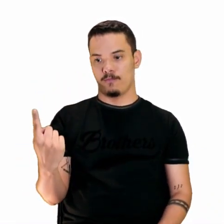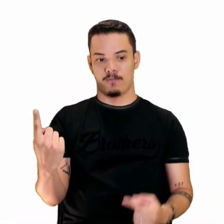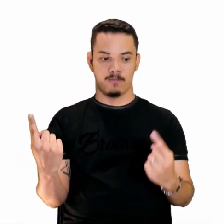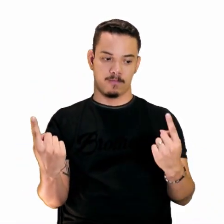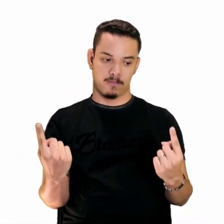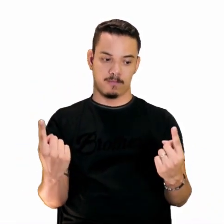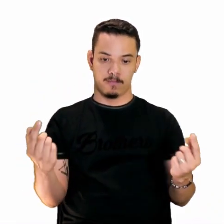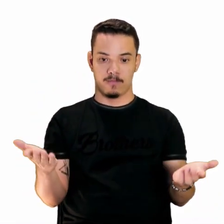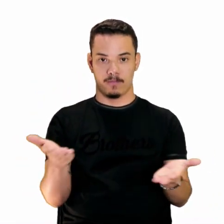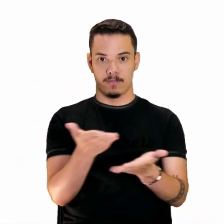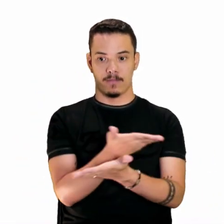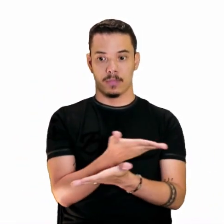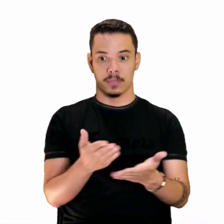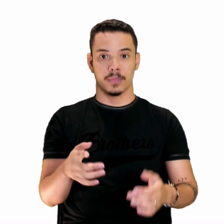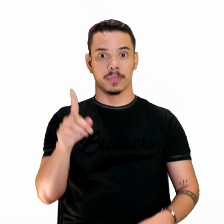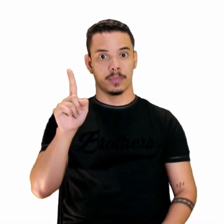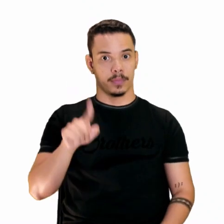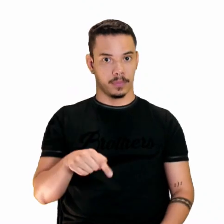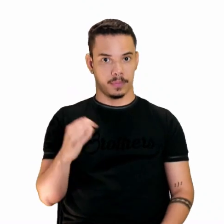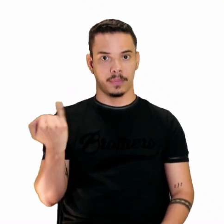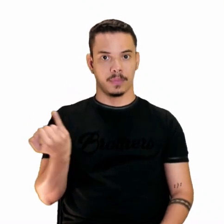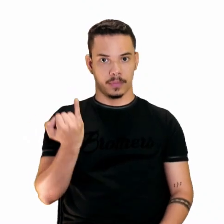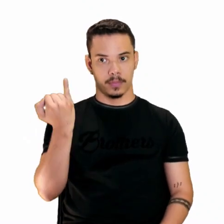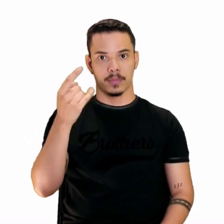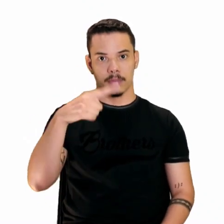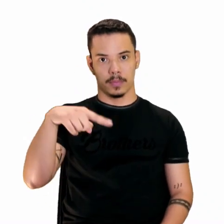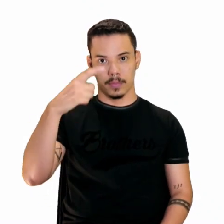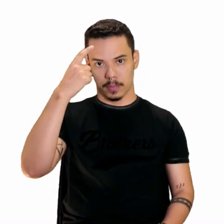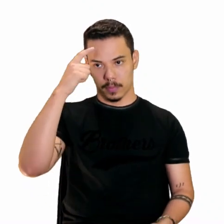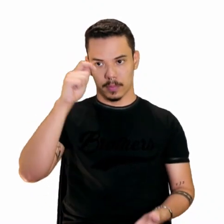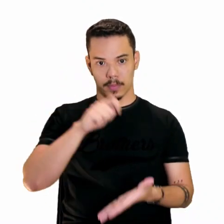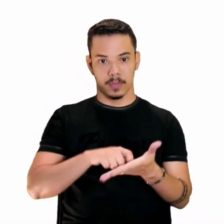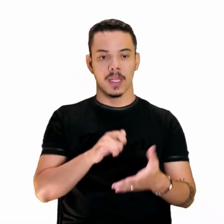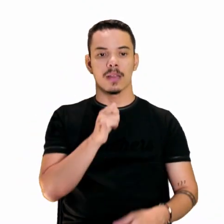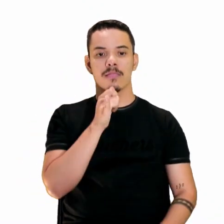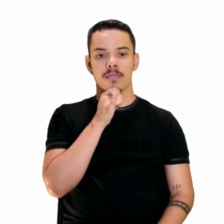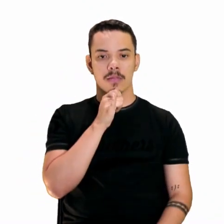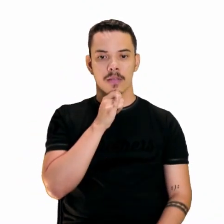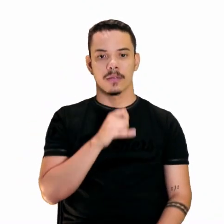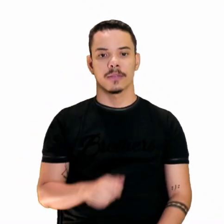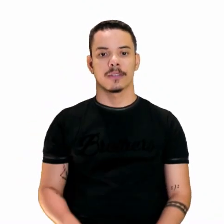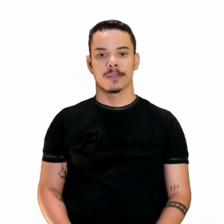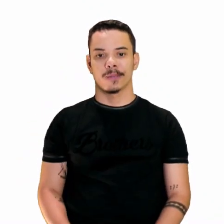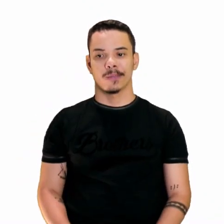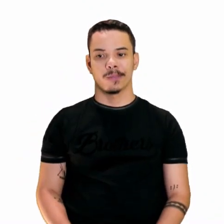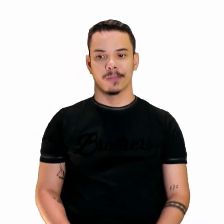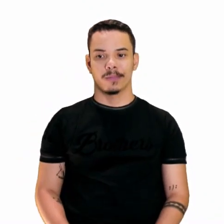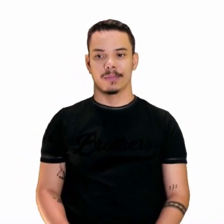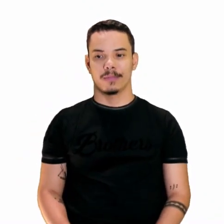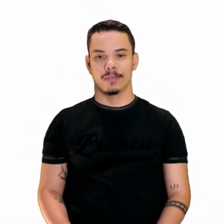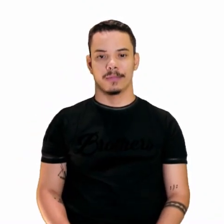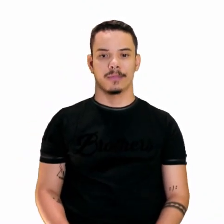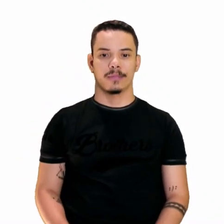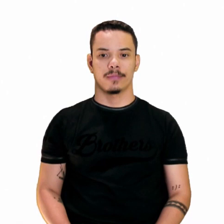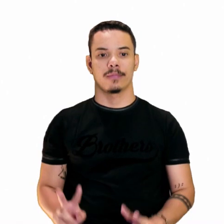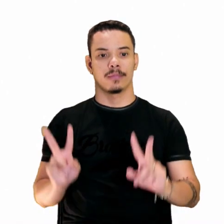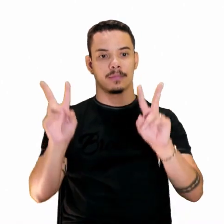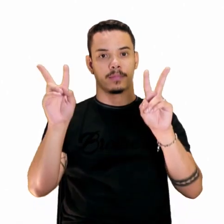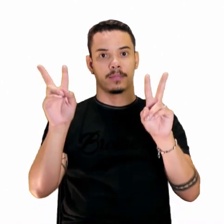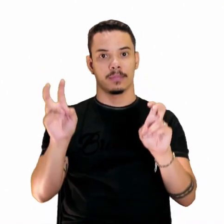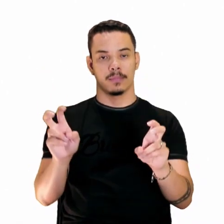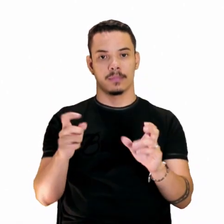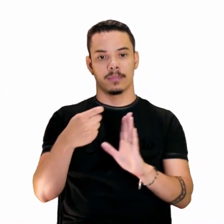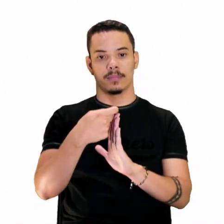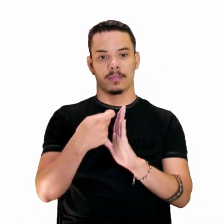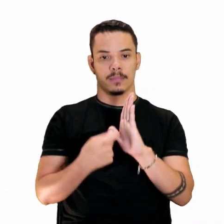aqui, muito importante, tome nota. Vamos aos exemplos. Primeiro, é o título de